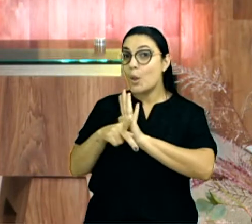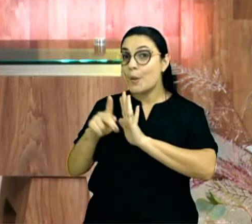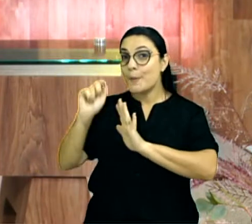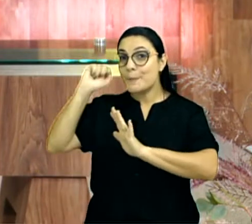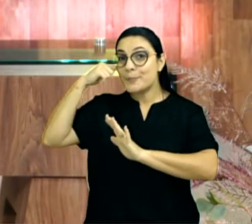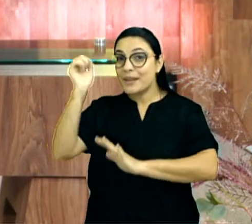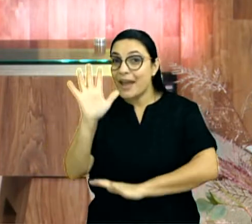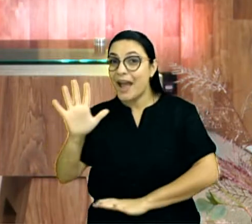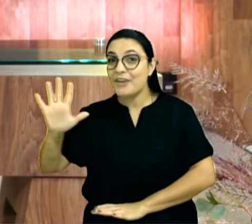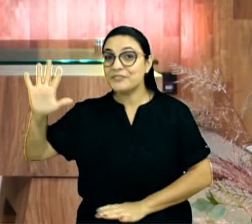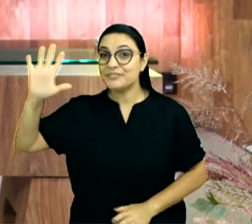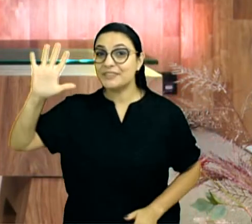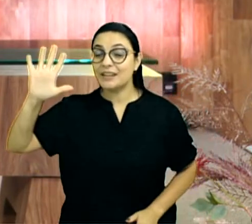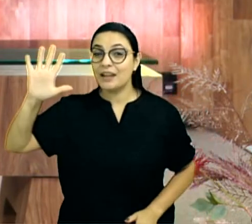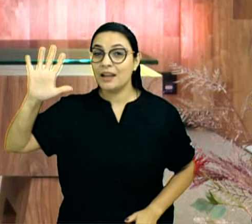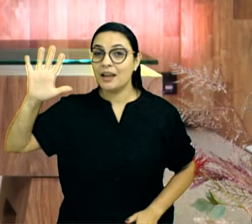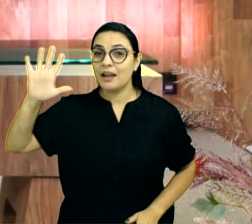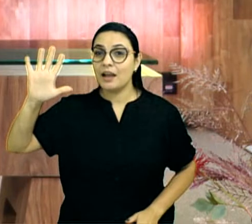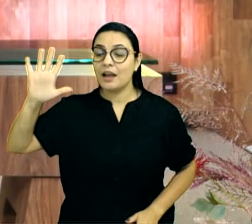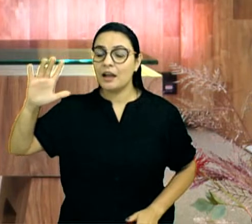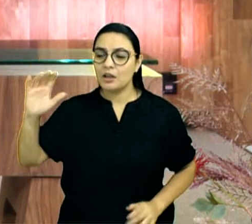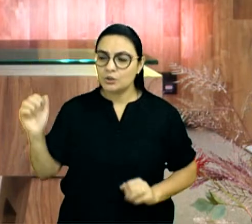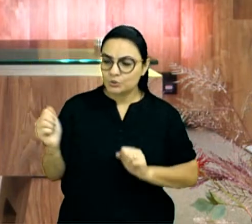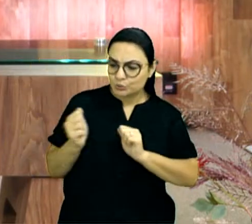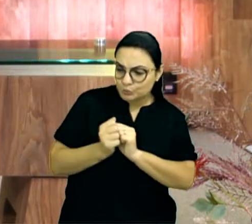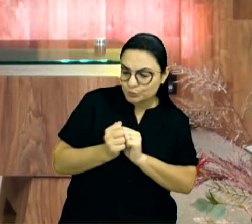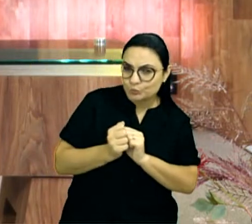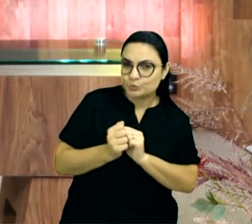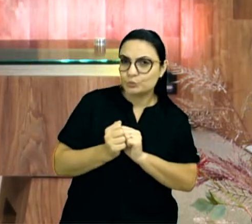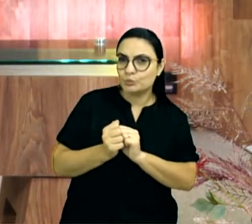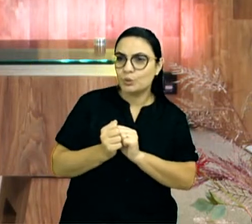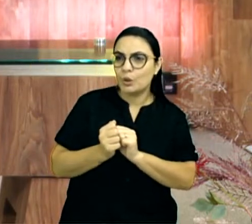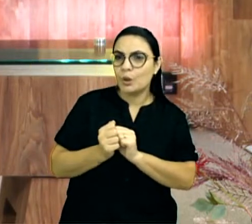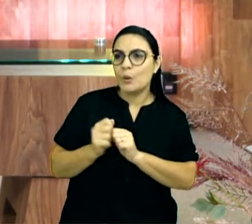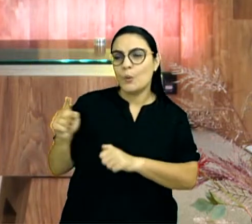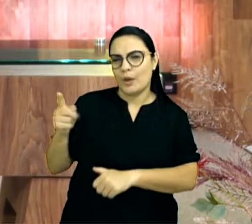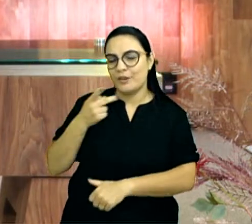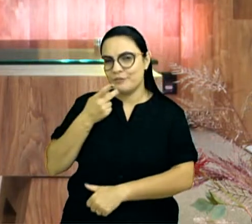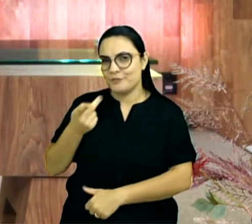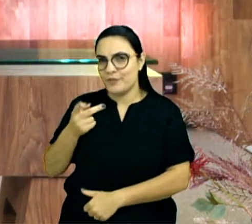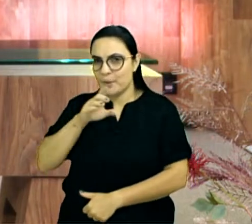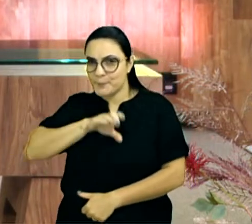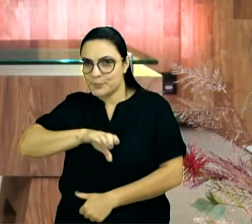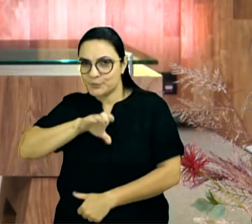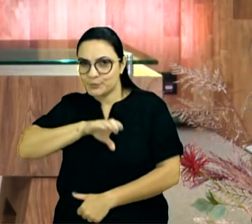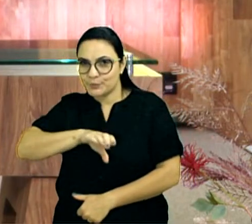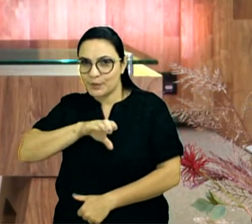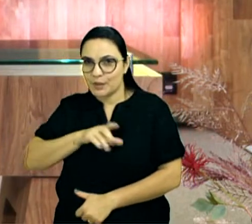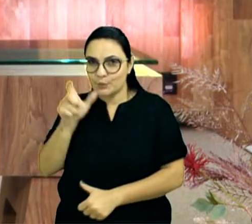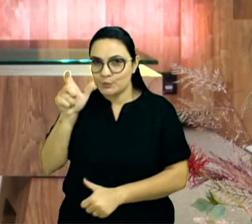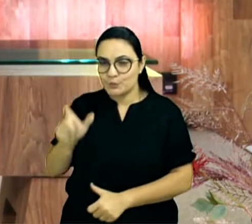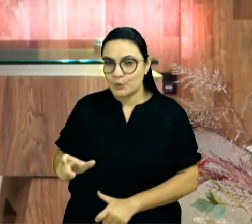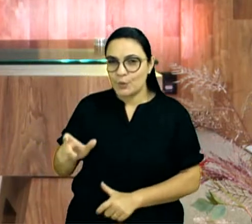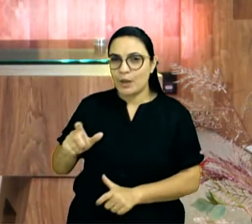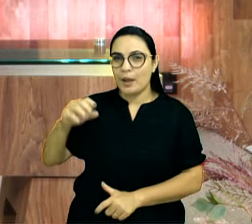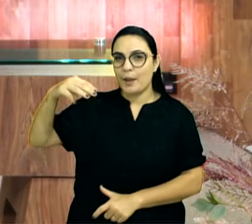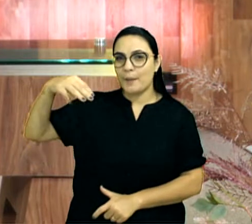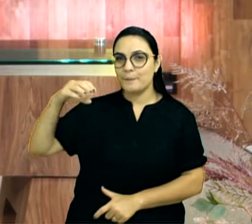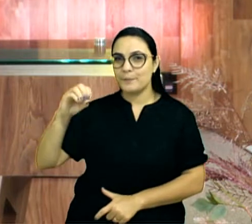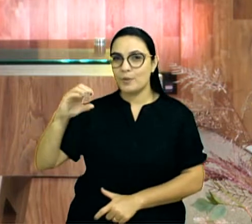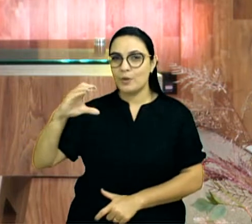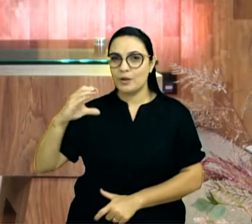e ele estava do meu lado, e eu falei, ele falava português, de Moçambique, onde o João Serviu,